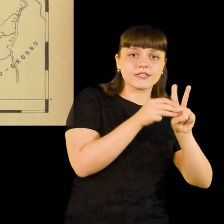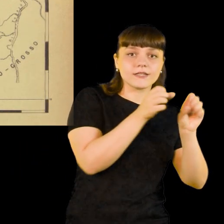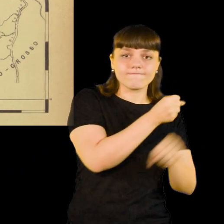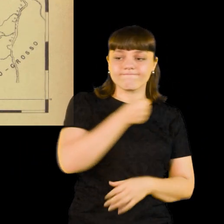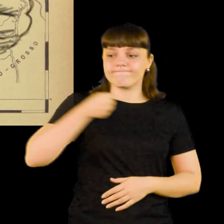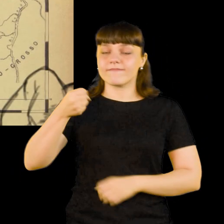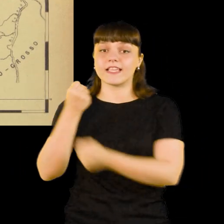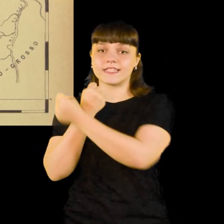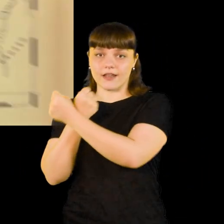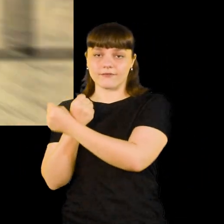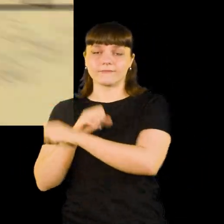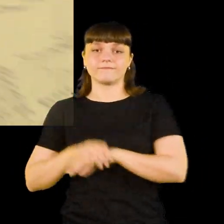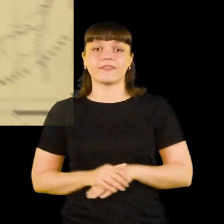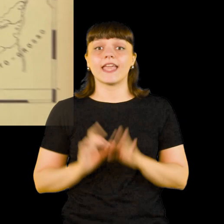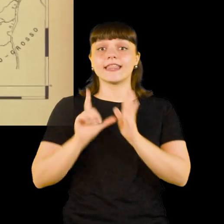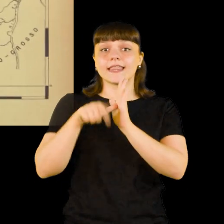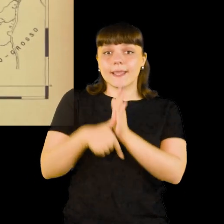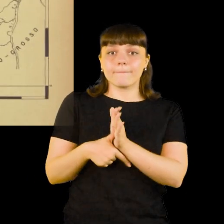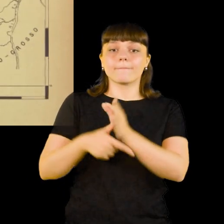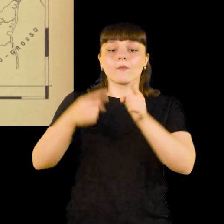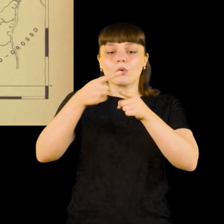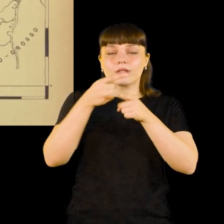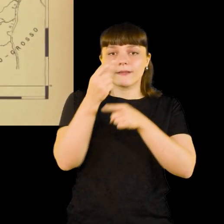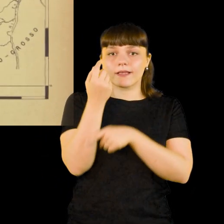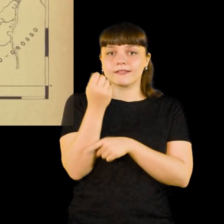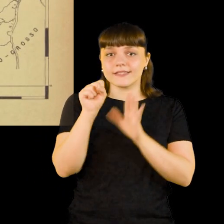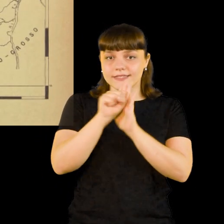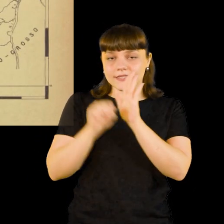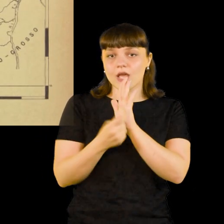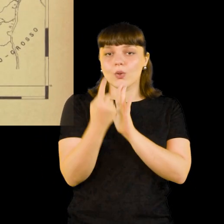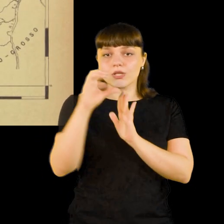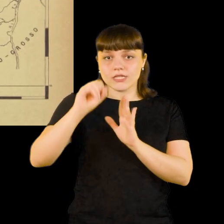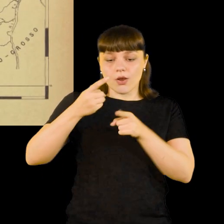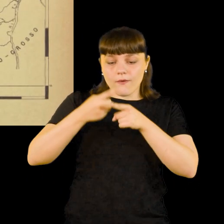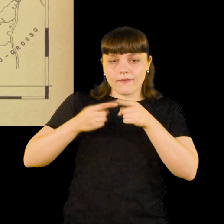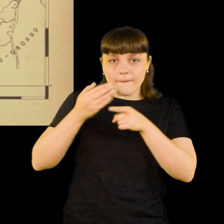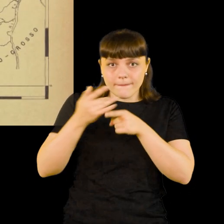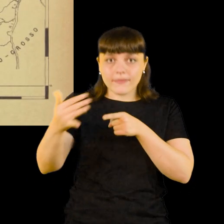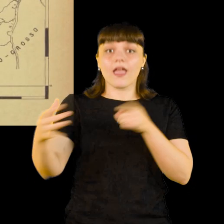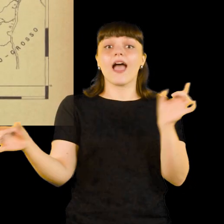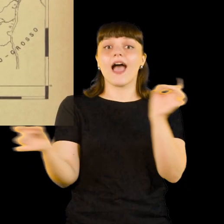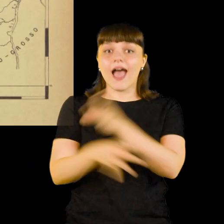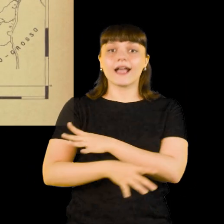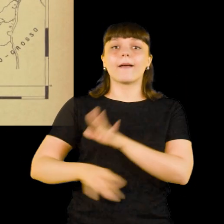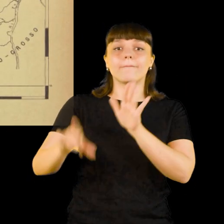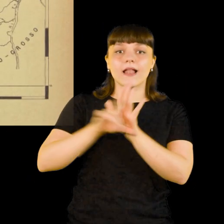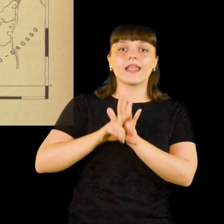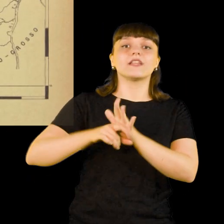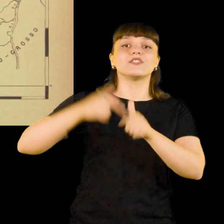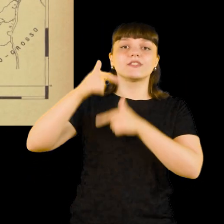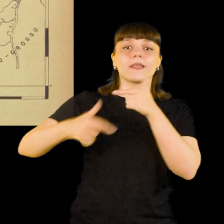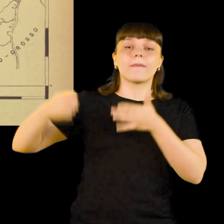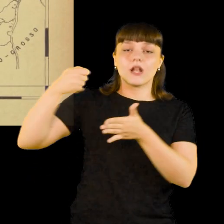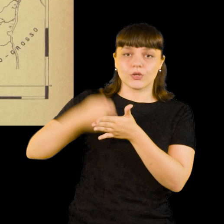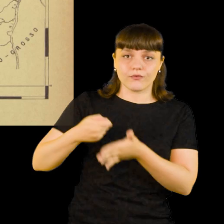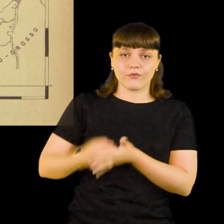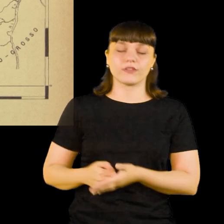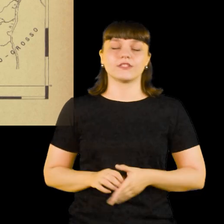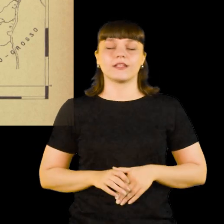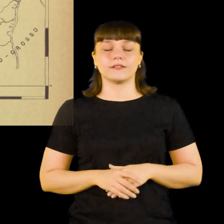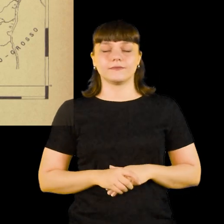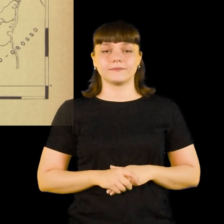indígenas na Amazônia. E na segunda metade do século XIX, acaba a legislação do trabalho forçado,